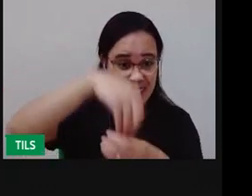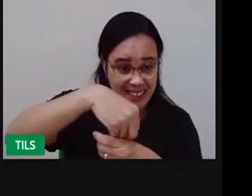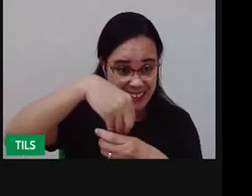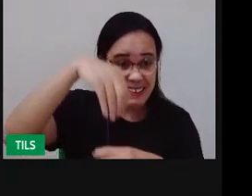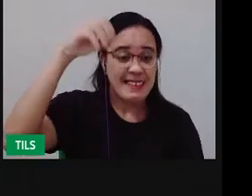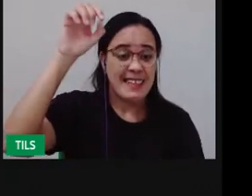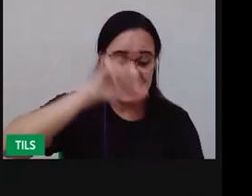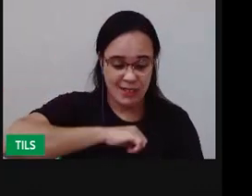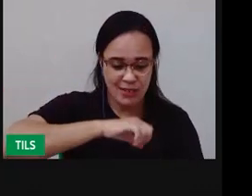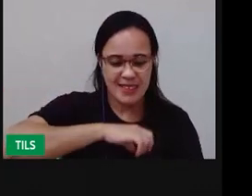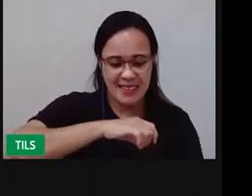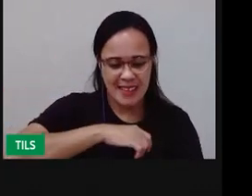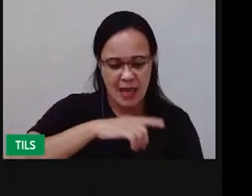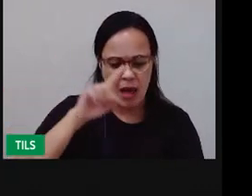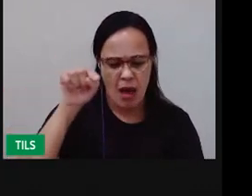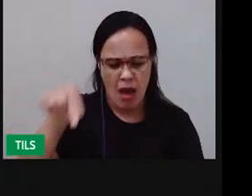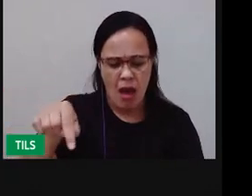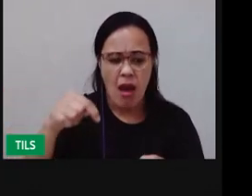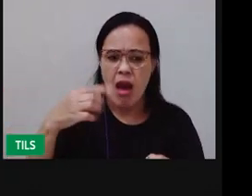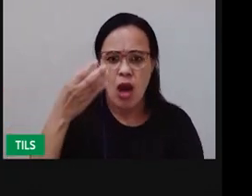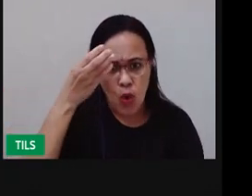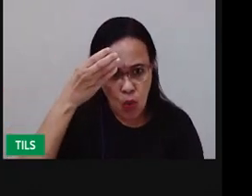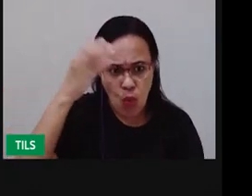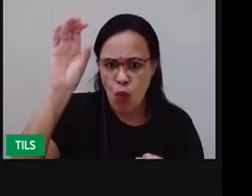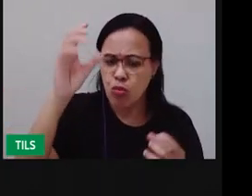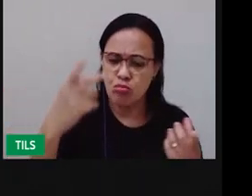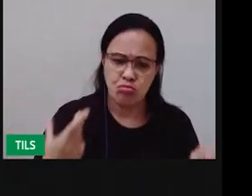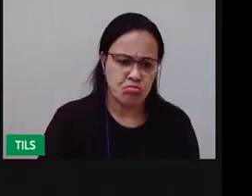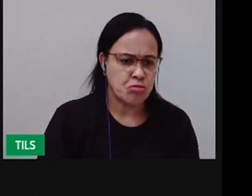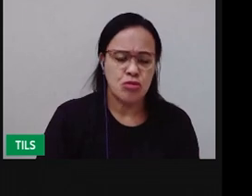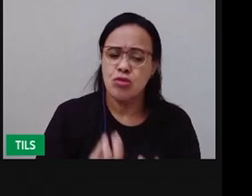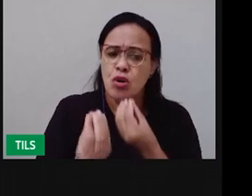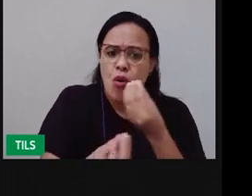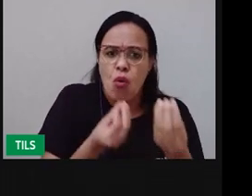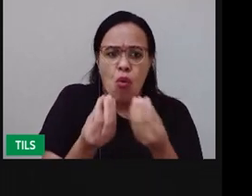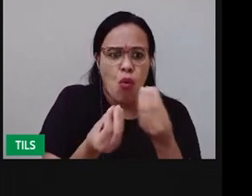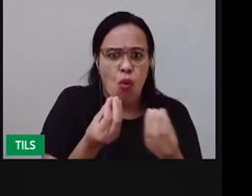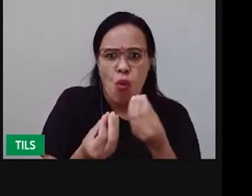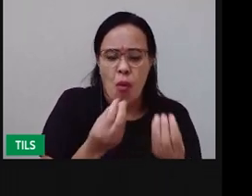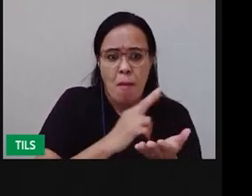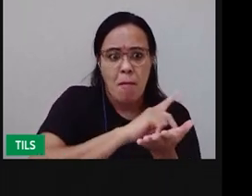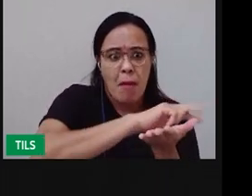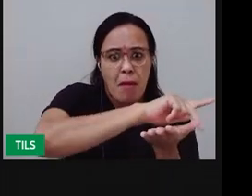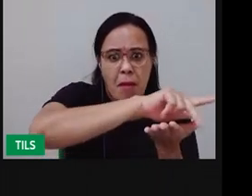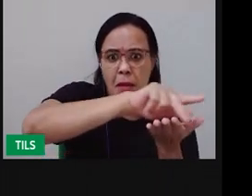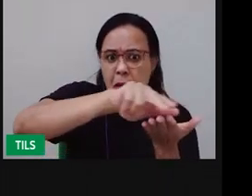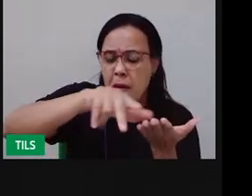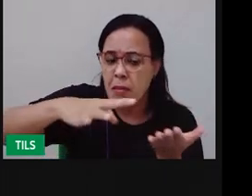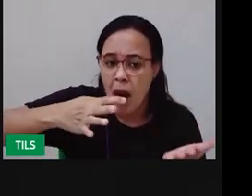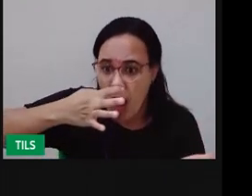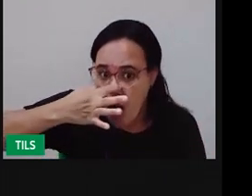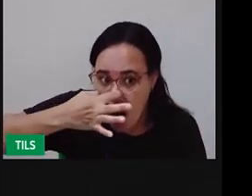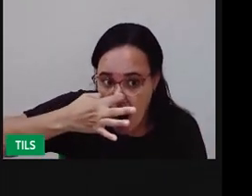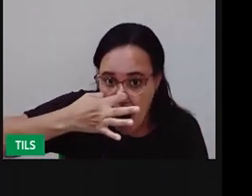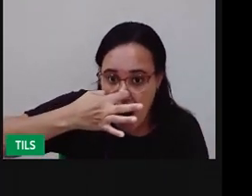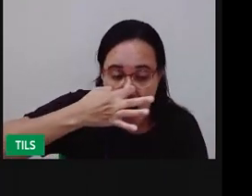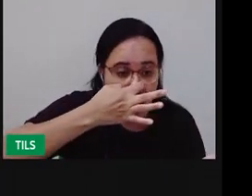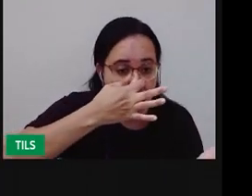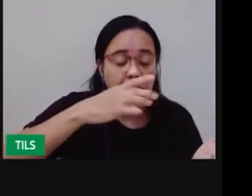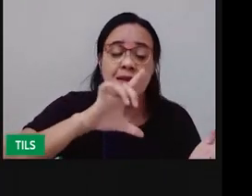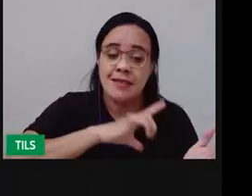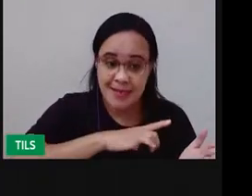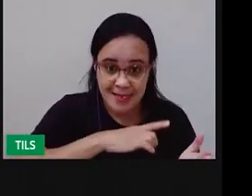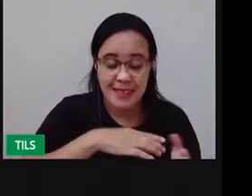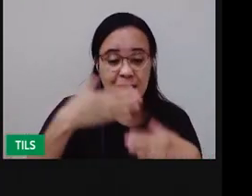tão rica culturalmente que, com toda certeza, tem uma diversidade de brincadeiras. Então, a vai